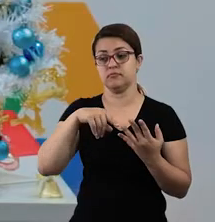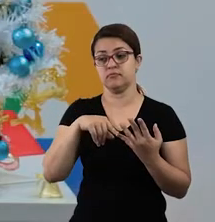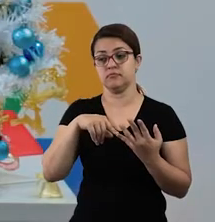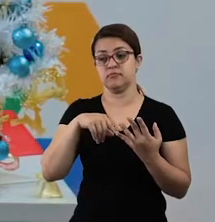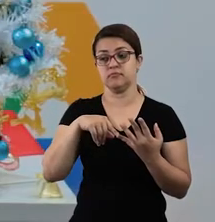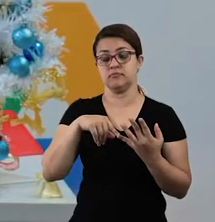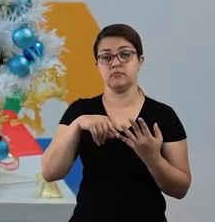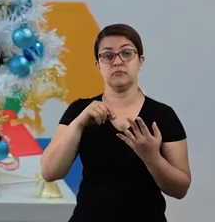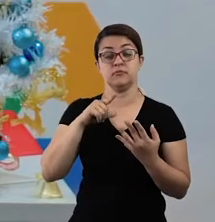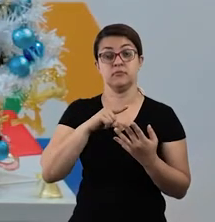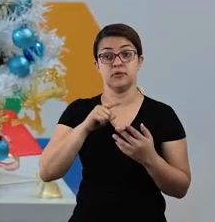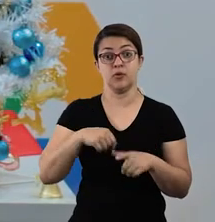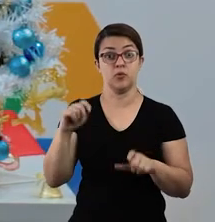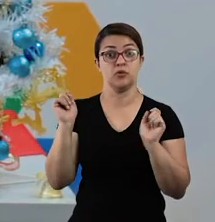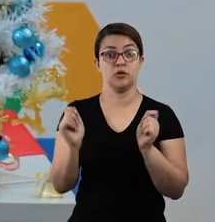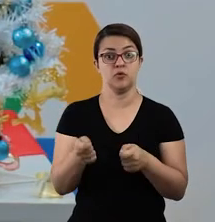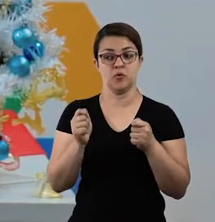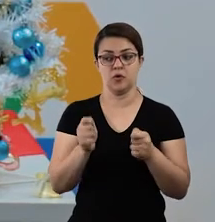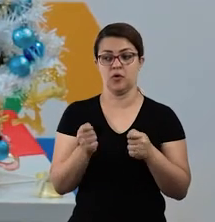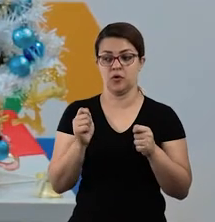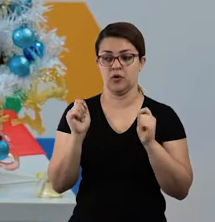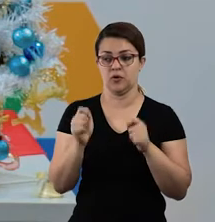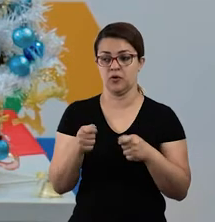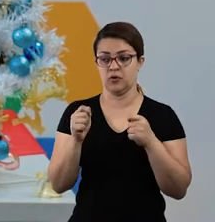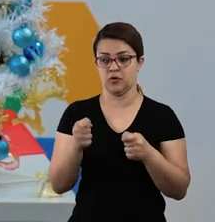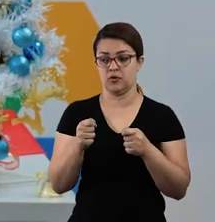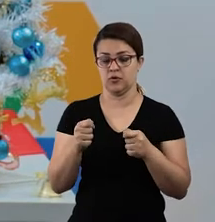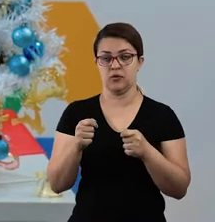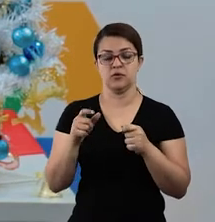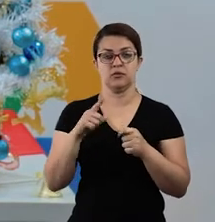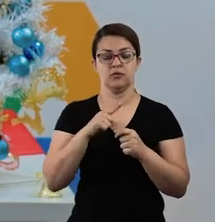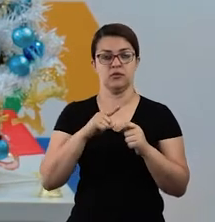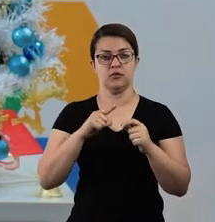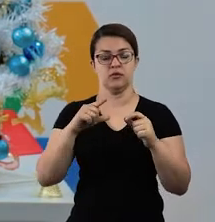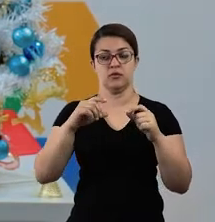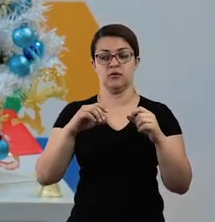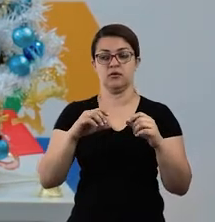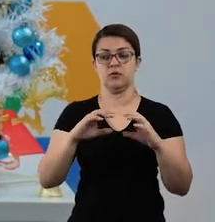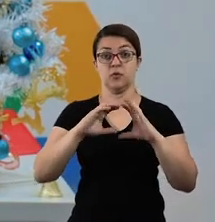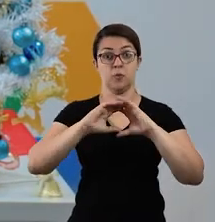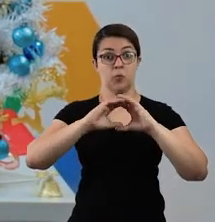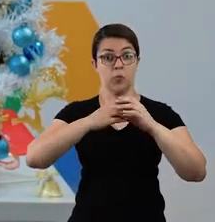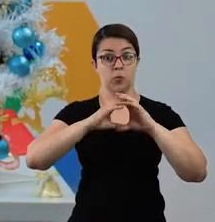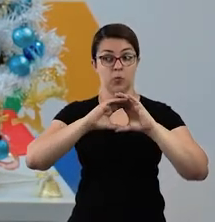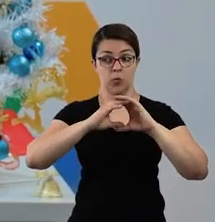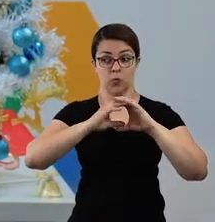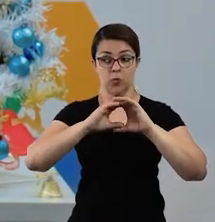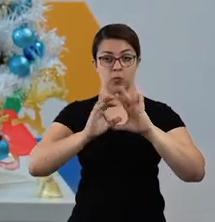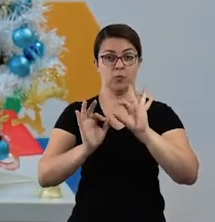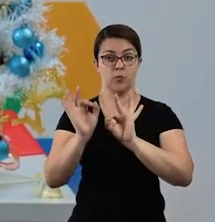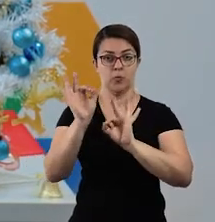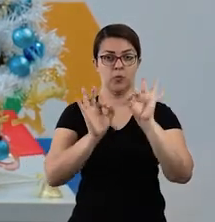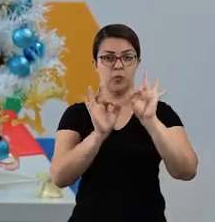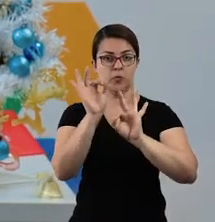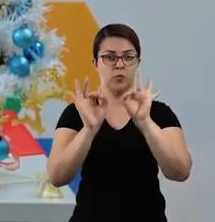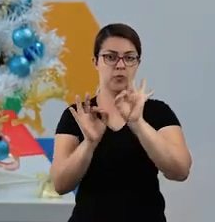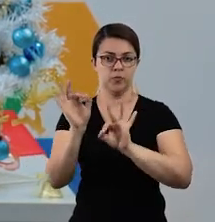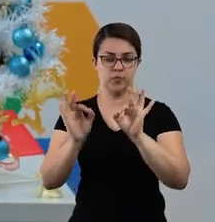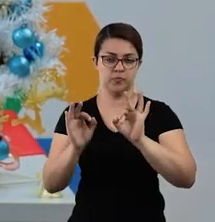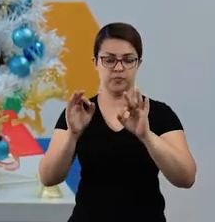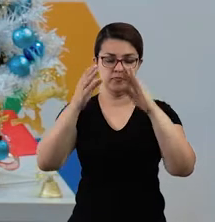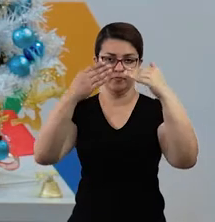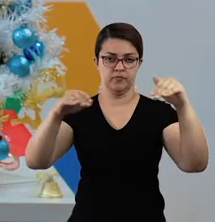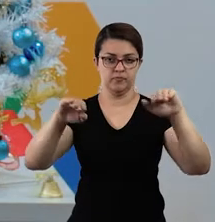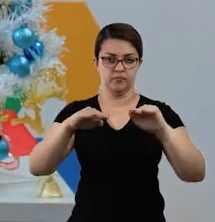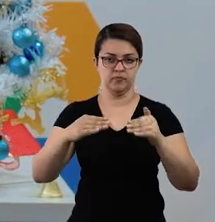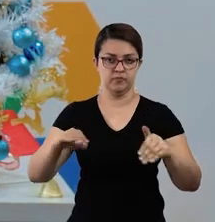e Sleed, que é o Trenó, e Ornament, que são os objetos que nós usamos para a nossa Christmas Tree, para